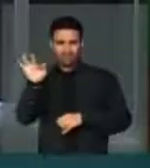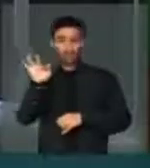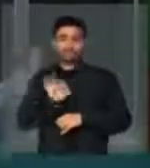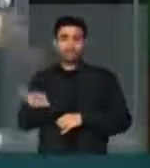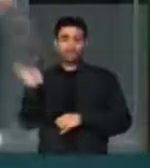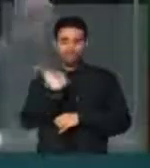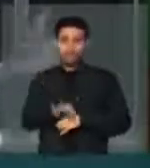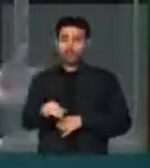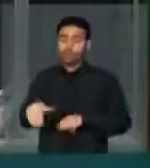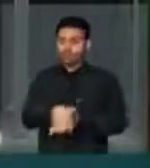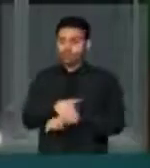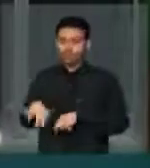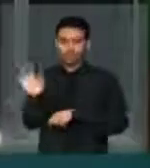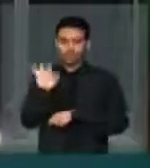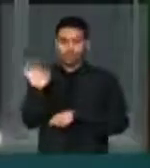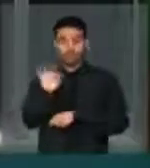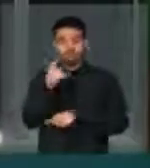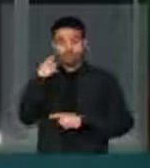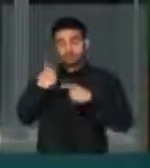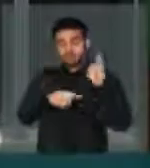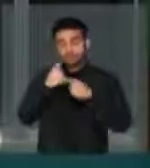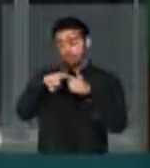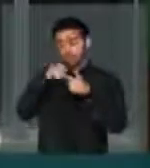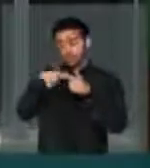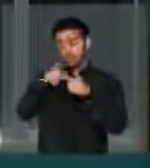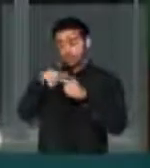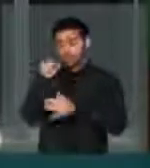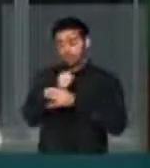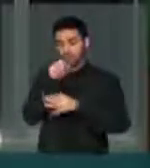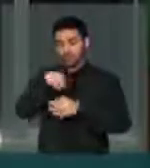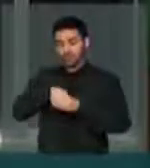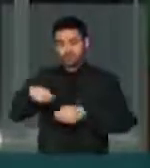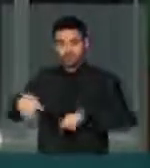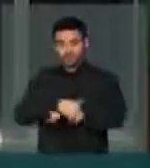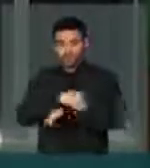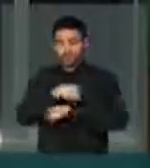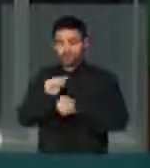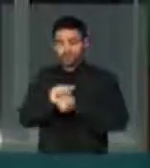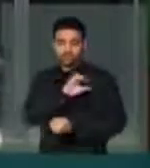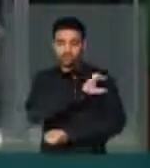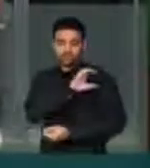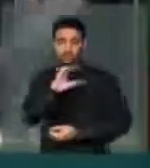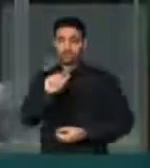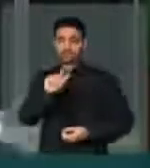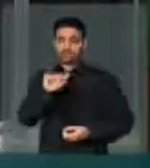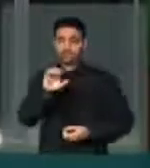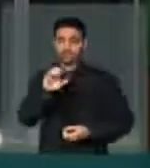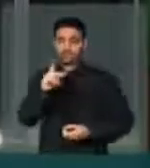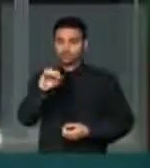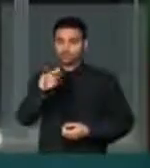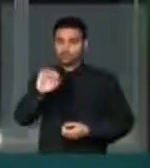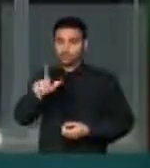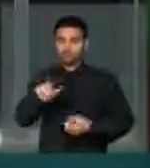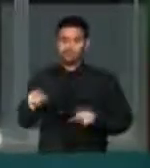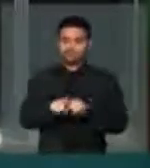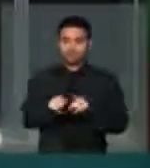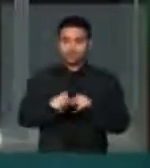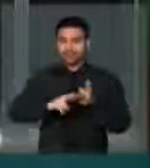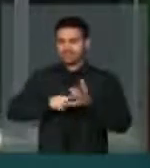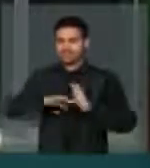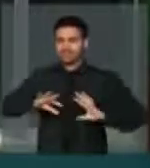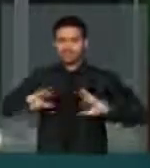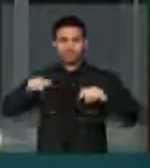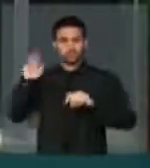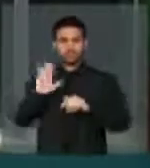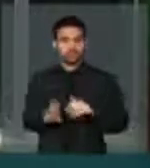da segurança nas estradas com a nossa coordenadora, Alice Portugal, sindicatos de todo o Brasil,